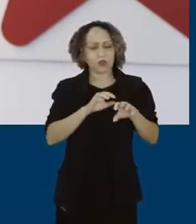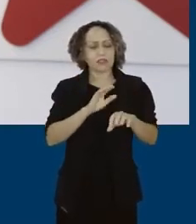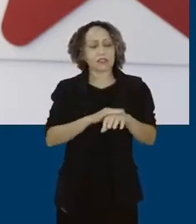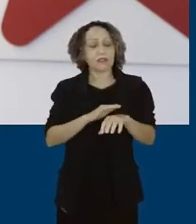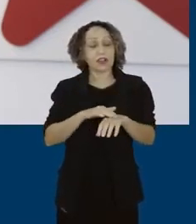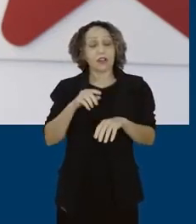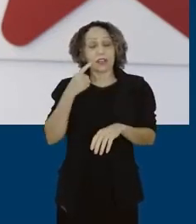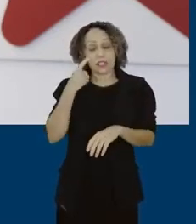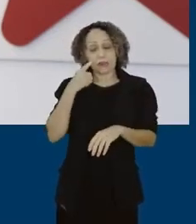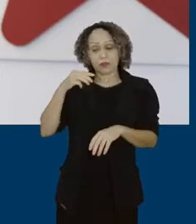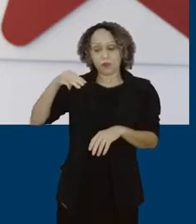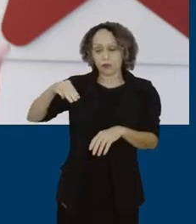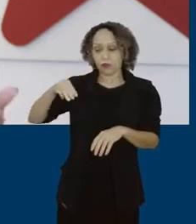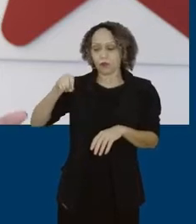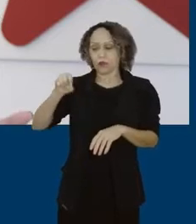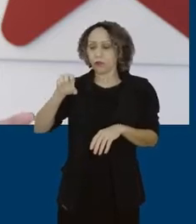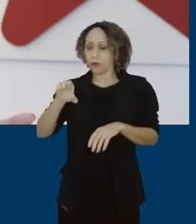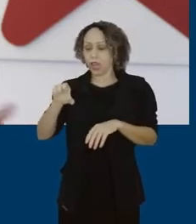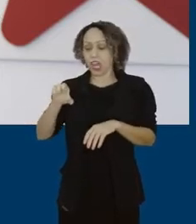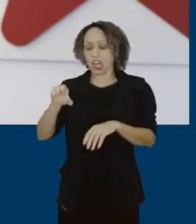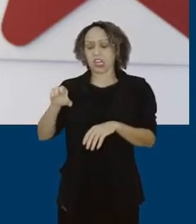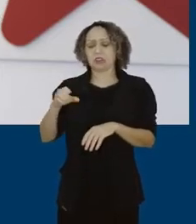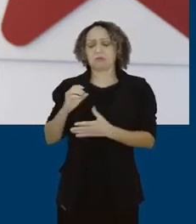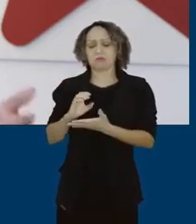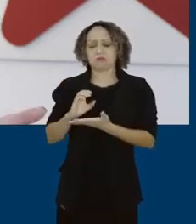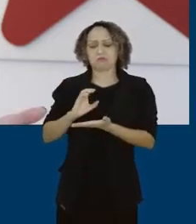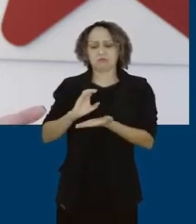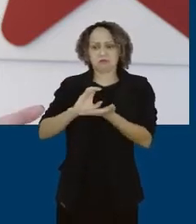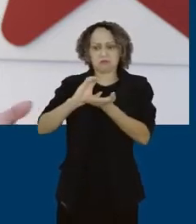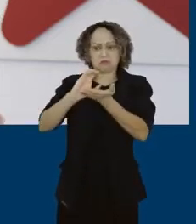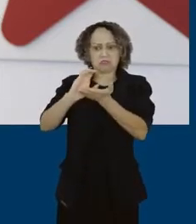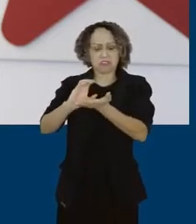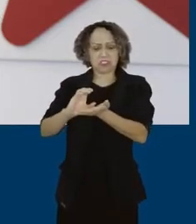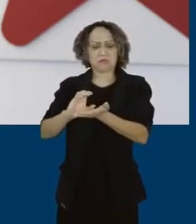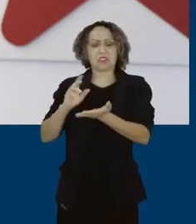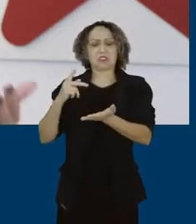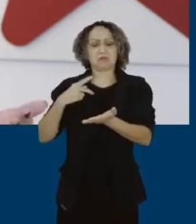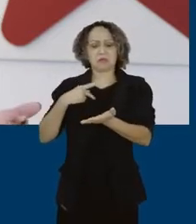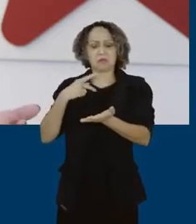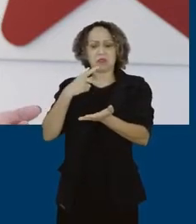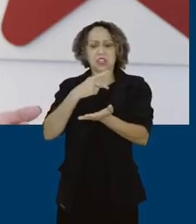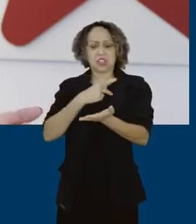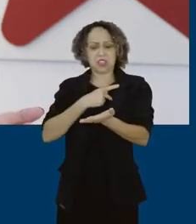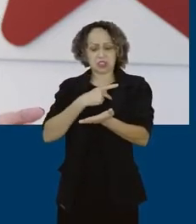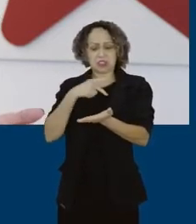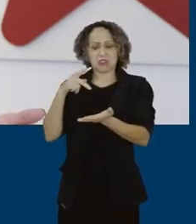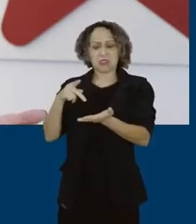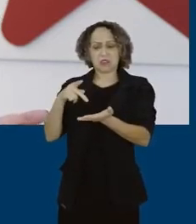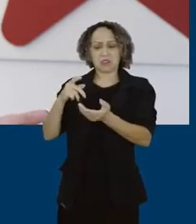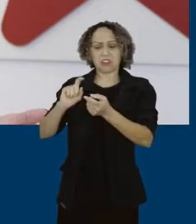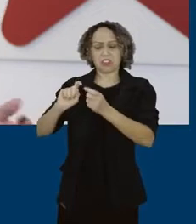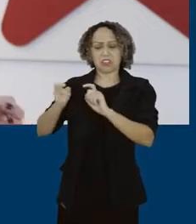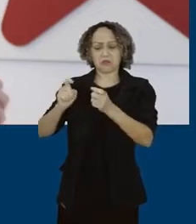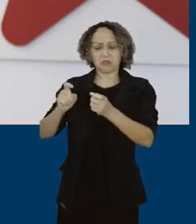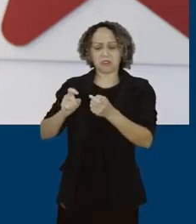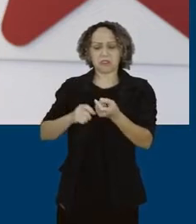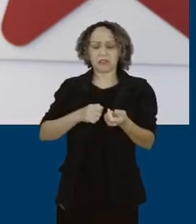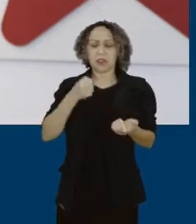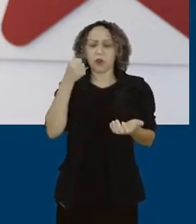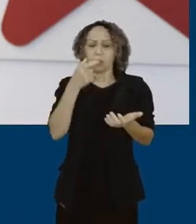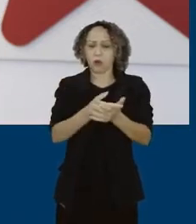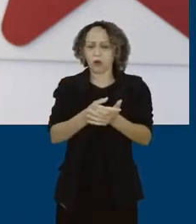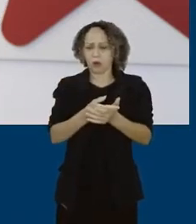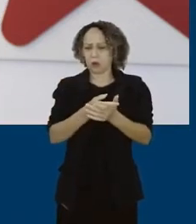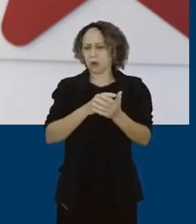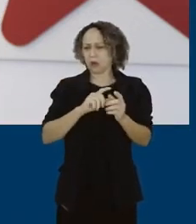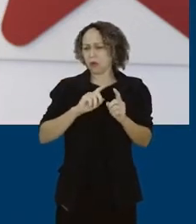entregue aos pastores que comandam orçamento, um grande balcão de negócios, compras superfaturadas de ônibus. No que